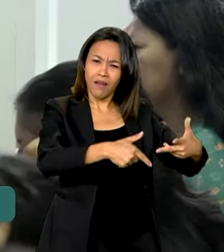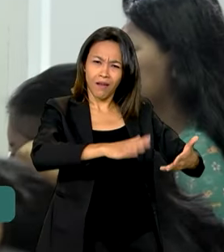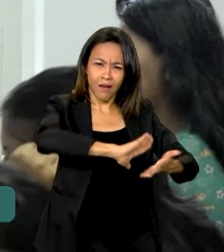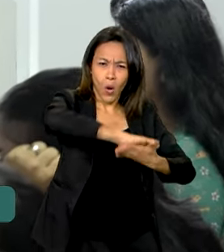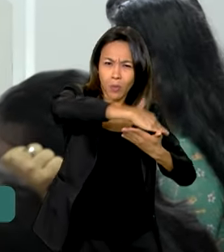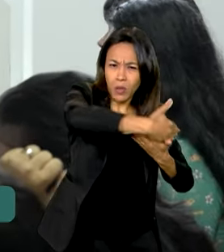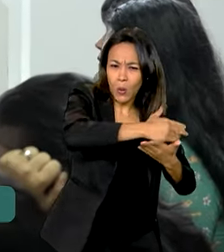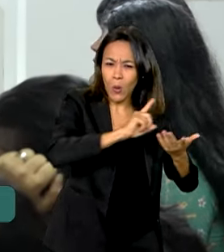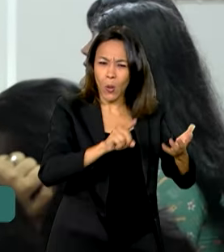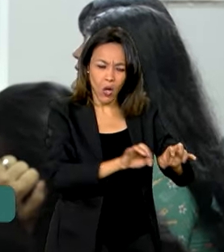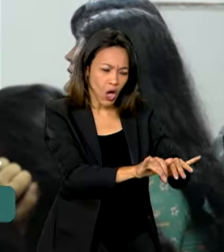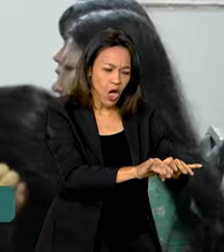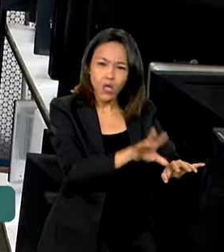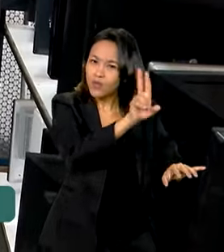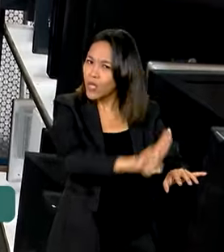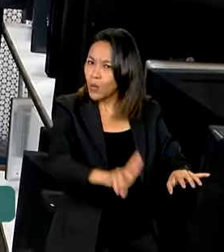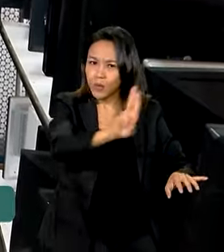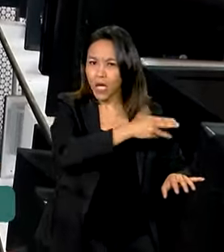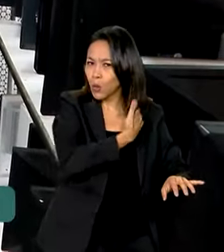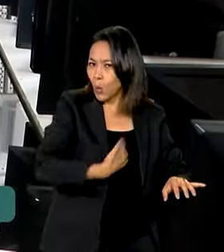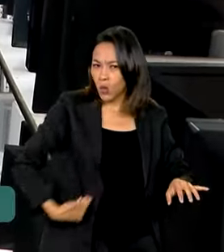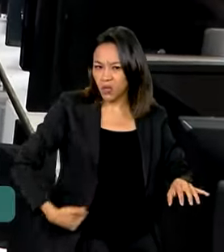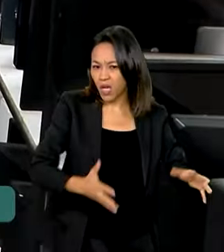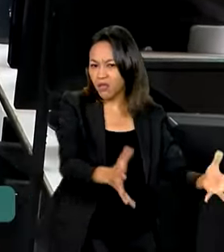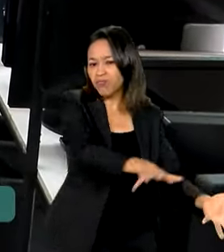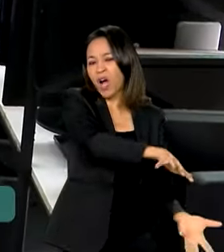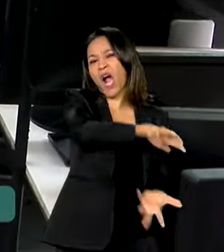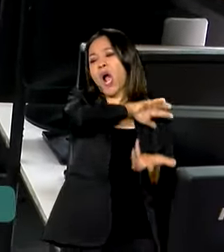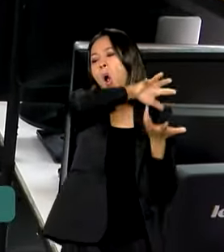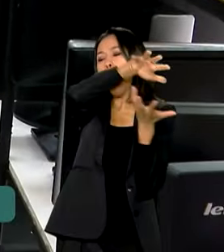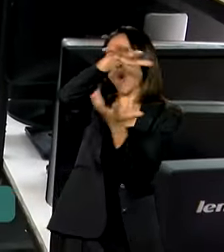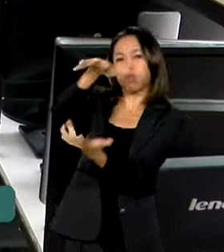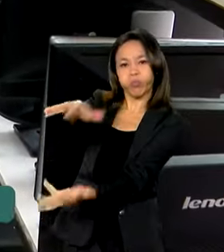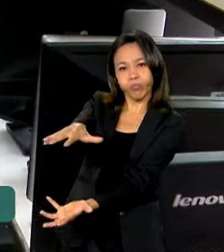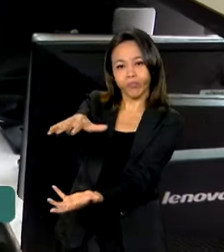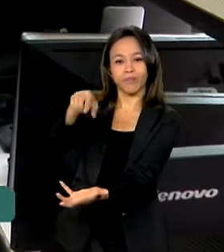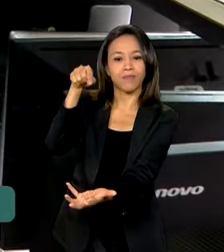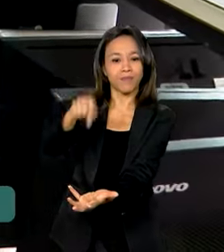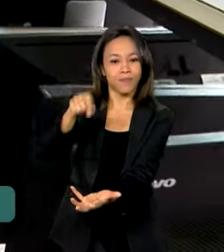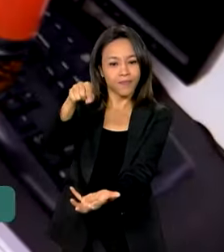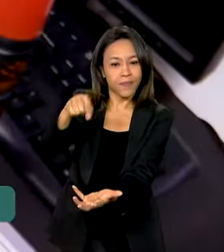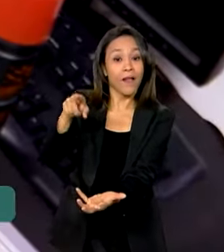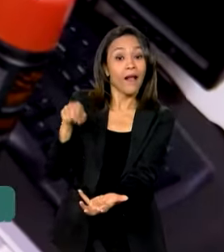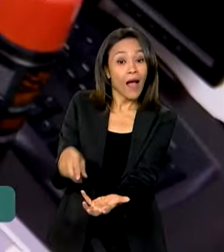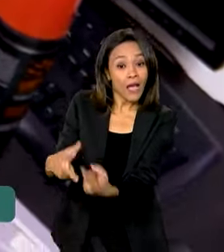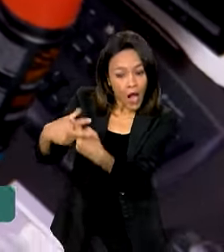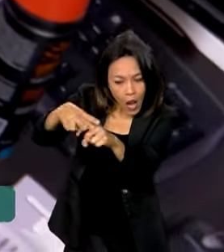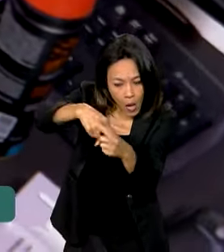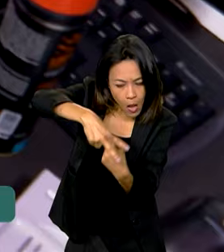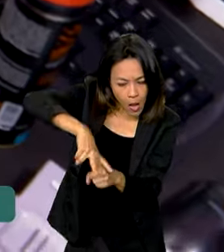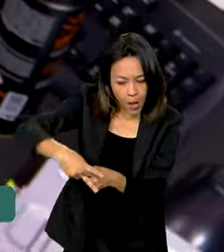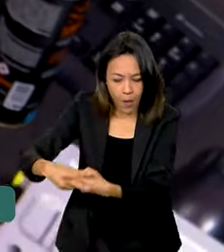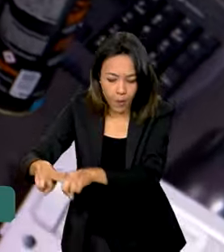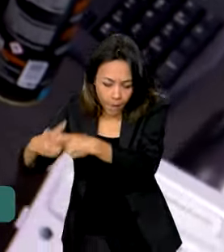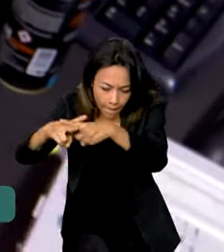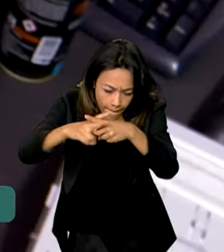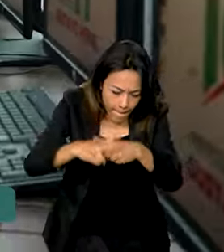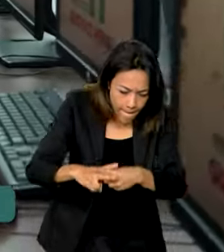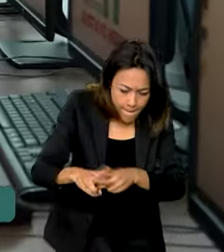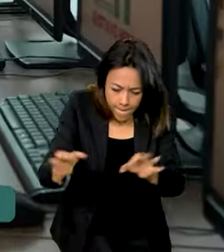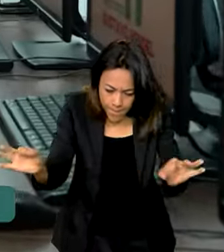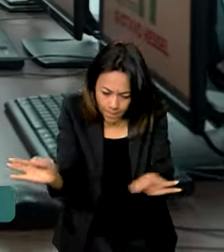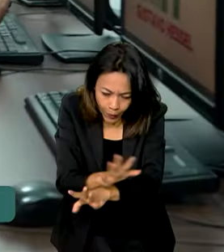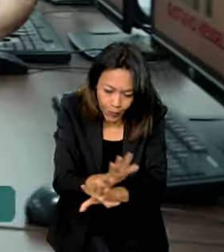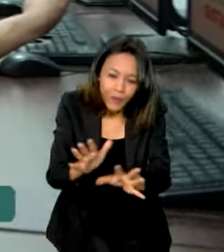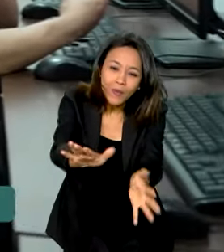utilizadas em órgãos públicos e encaminha para os centros de recondicionamento de computadores, onde são recuperados